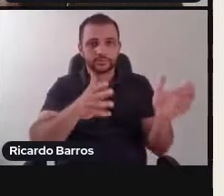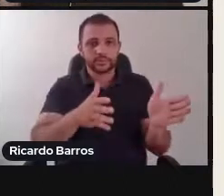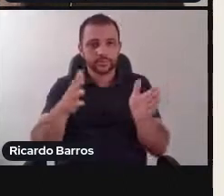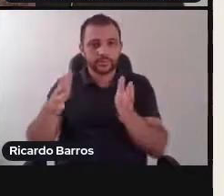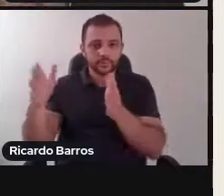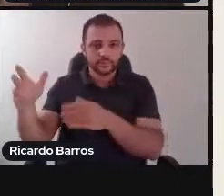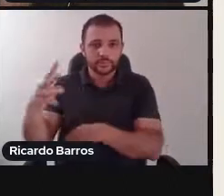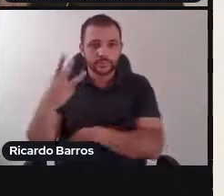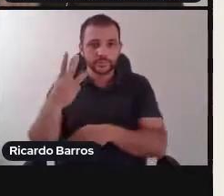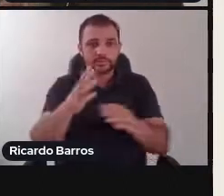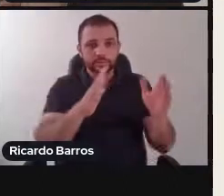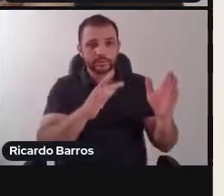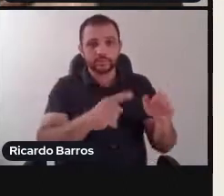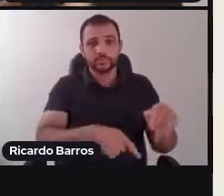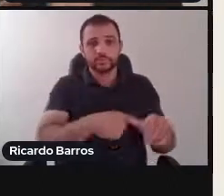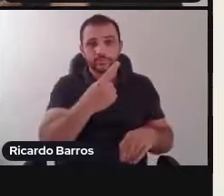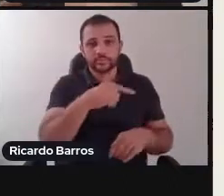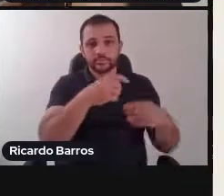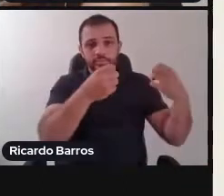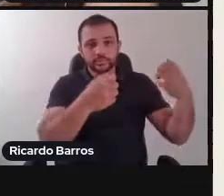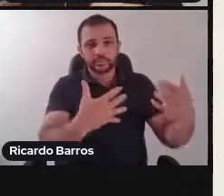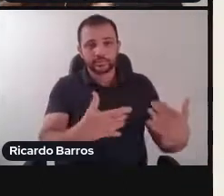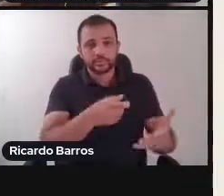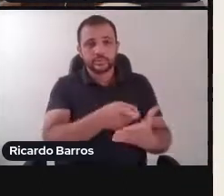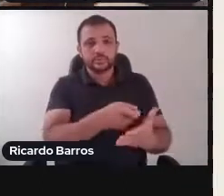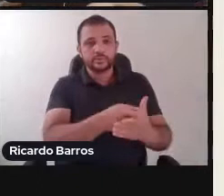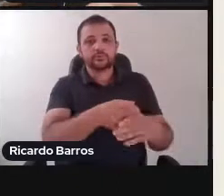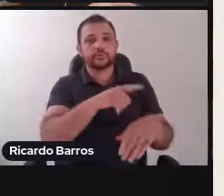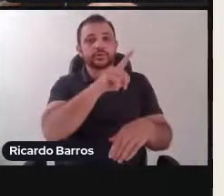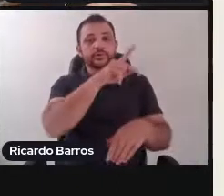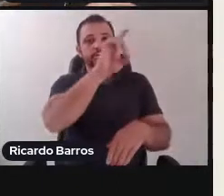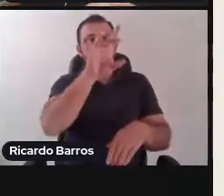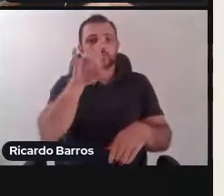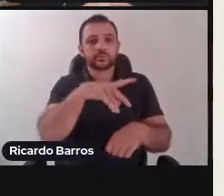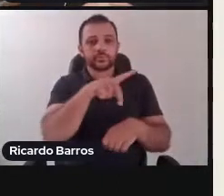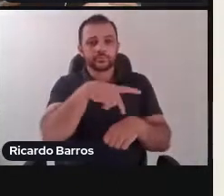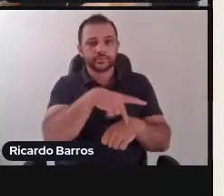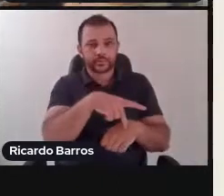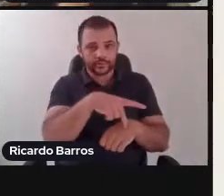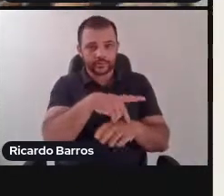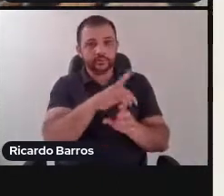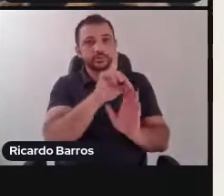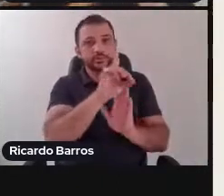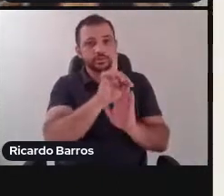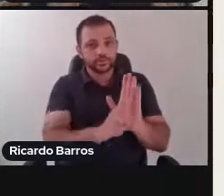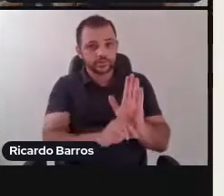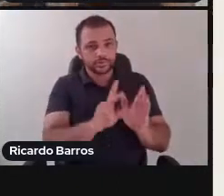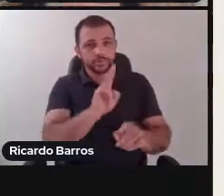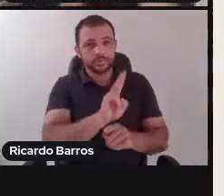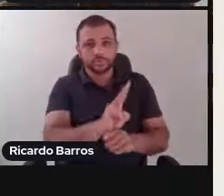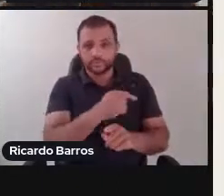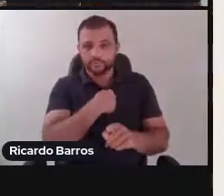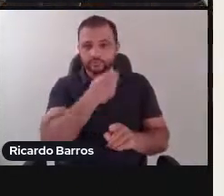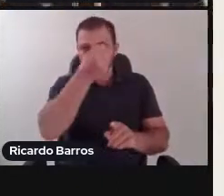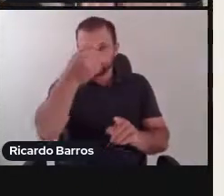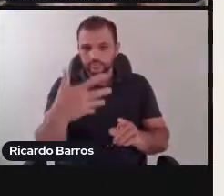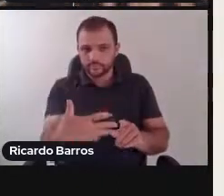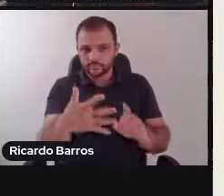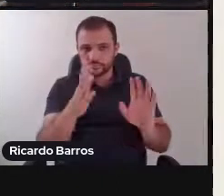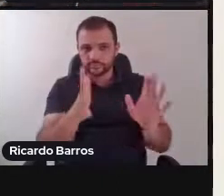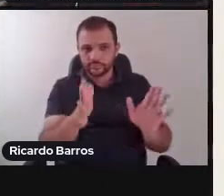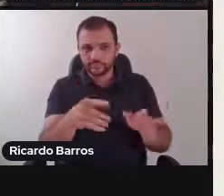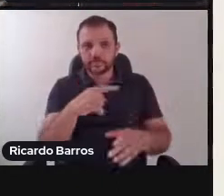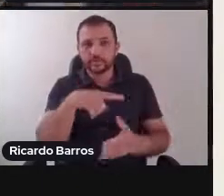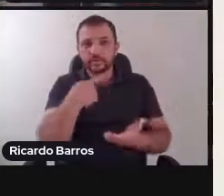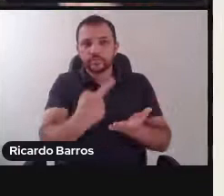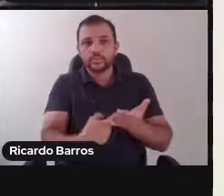protegidos, que foi o foco da nossa fala aqui nesse curso de curta duração, como agora há pouco acabei de pronunciar os compromissos